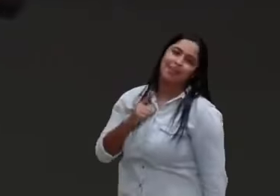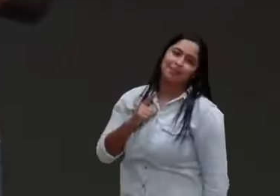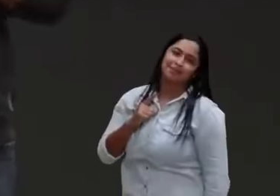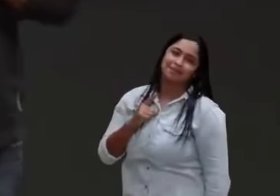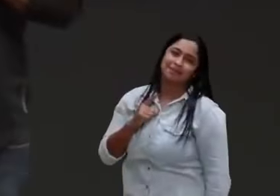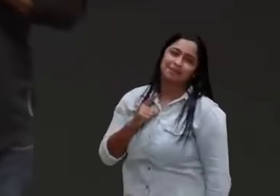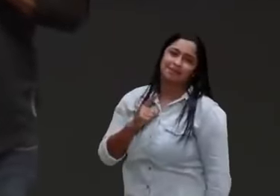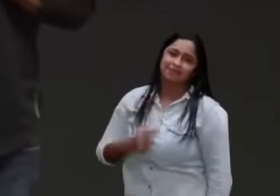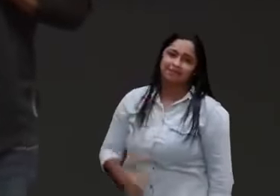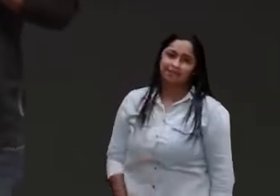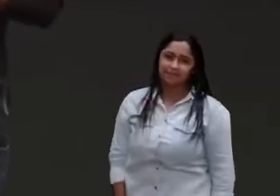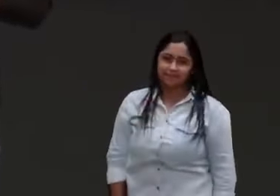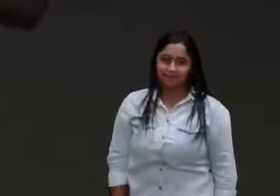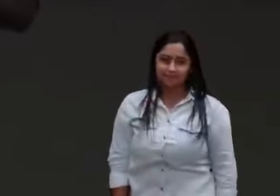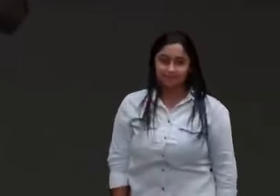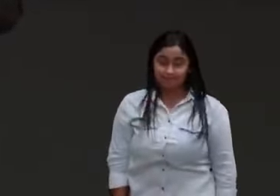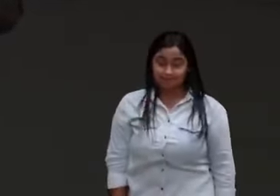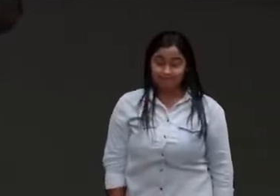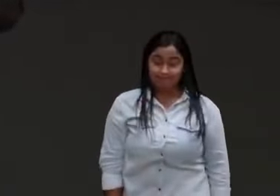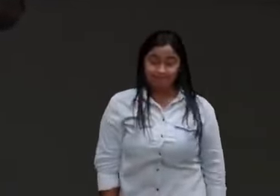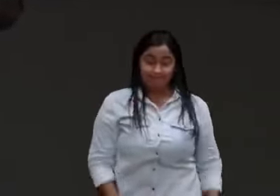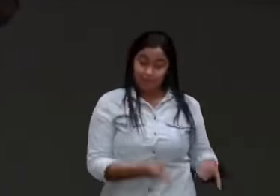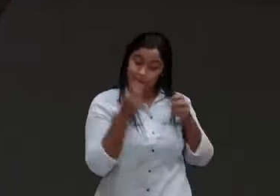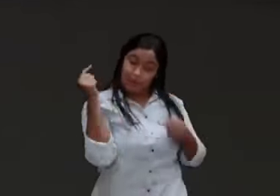Davi passou por algumas lutas na vida, sim ou não?